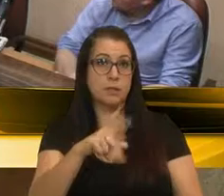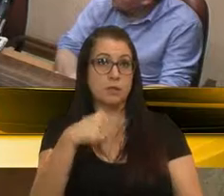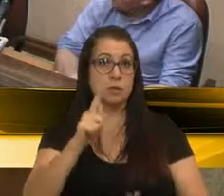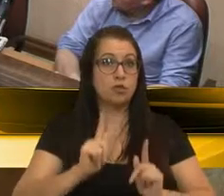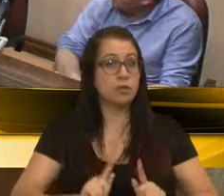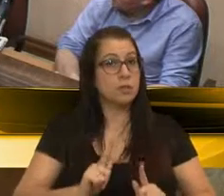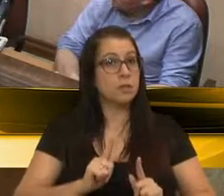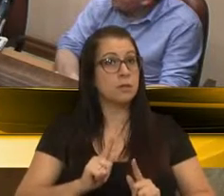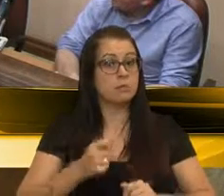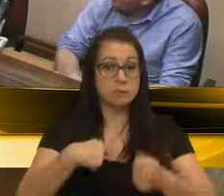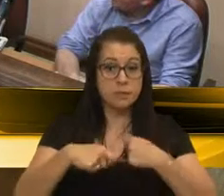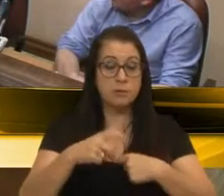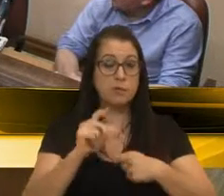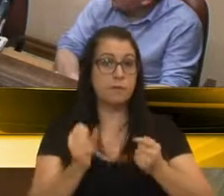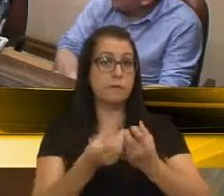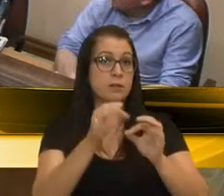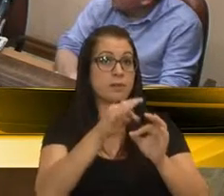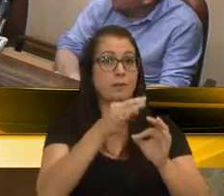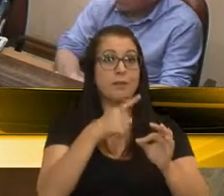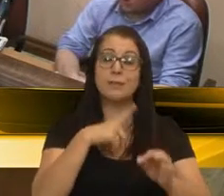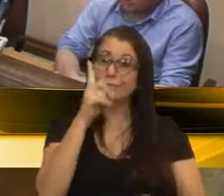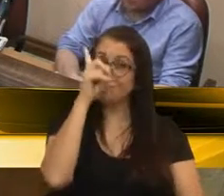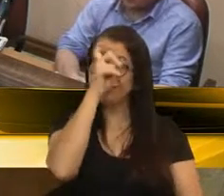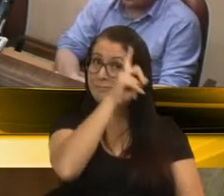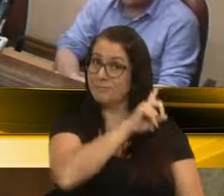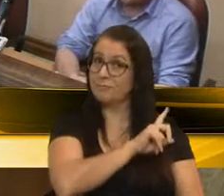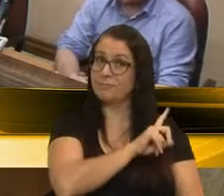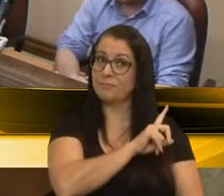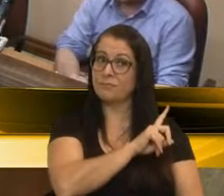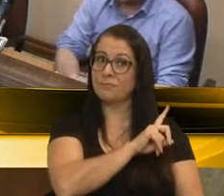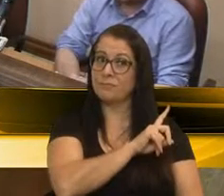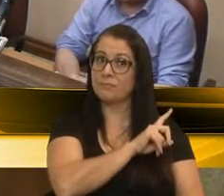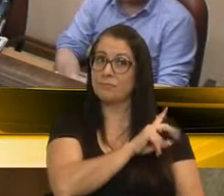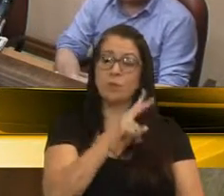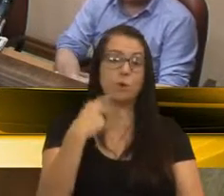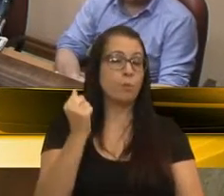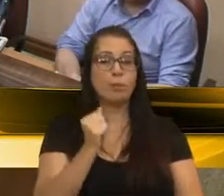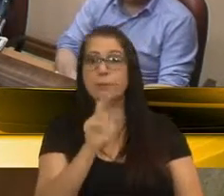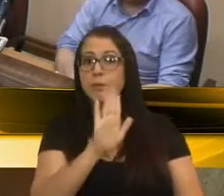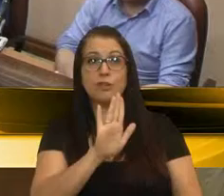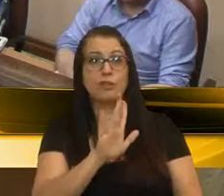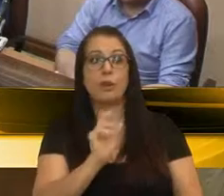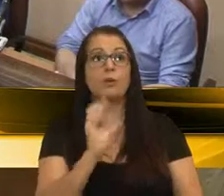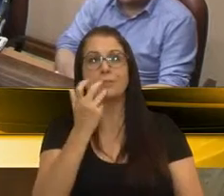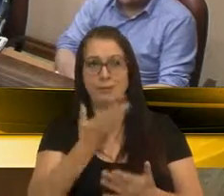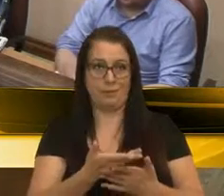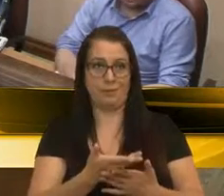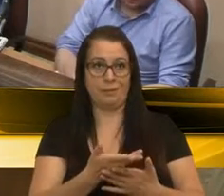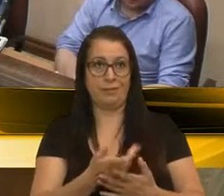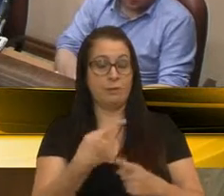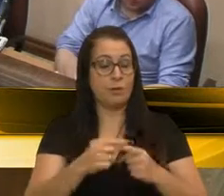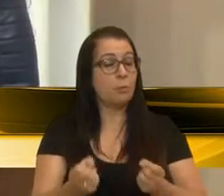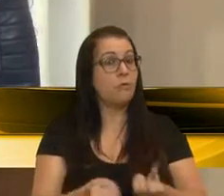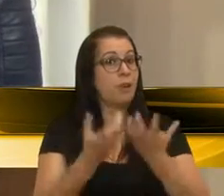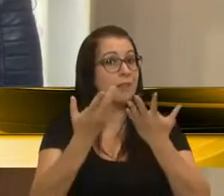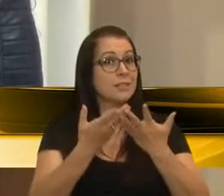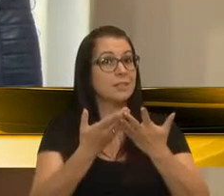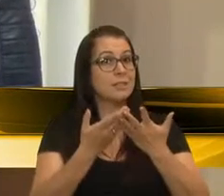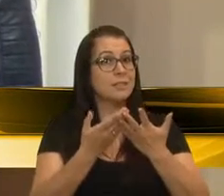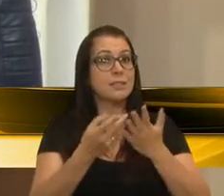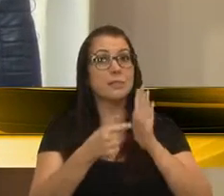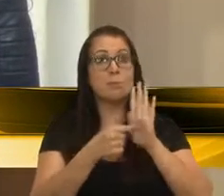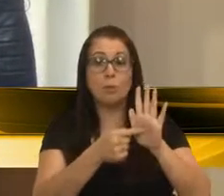gestões que fizerem festa da uva vão ter dificuldades. E nós não podemos deixar isso acontecer, porque é uma festa que